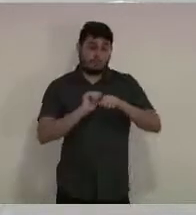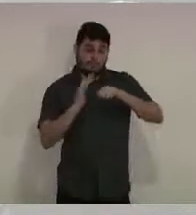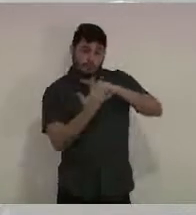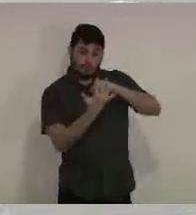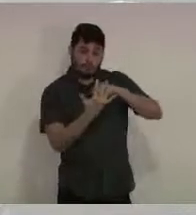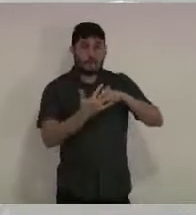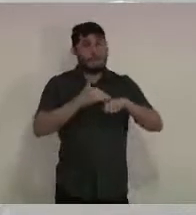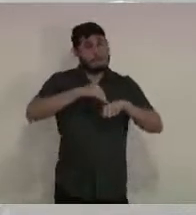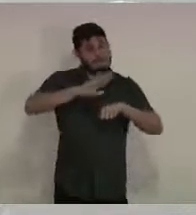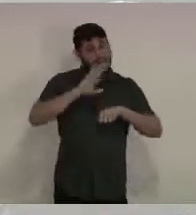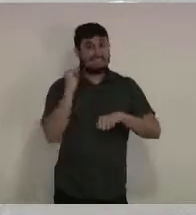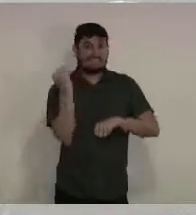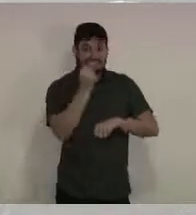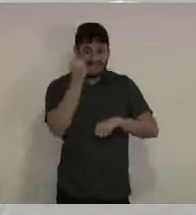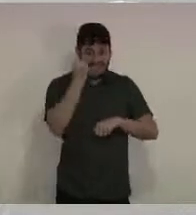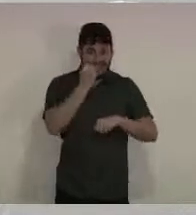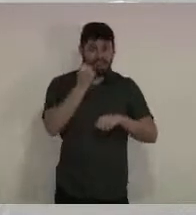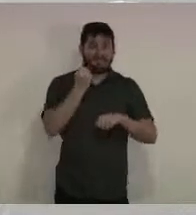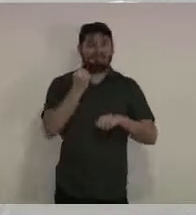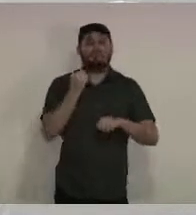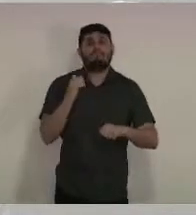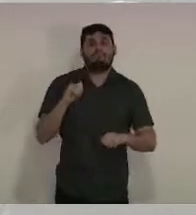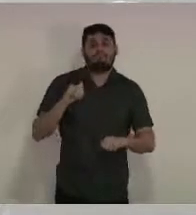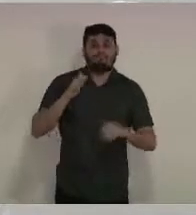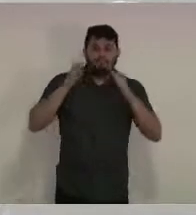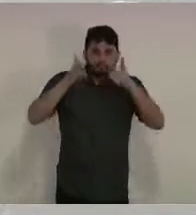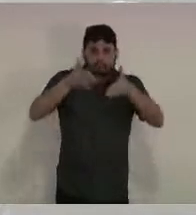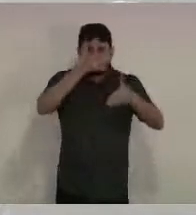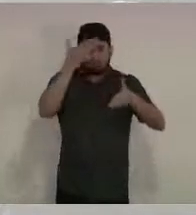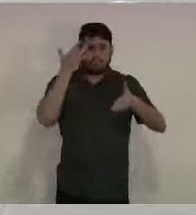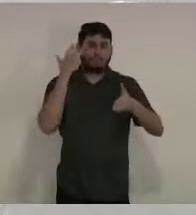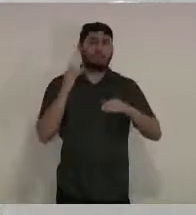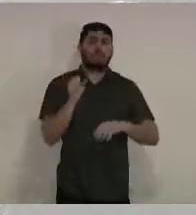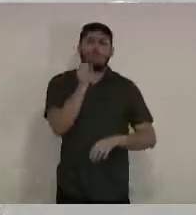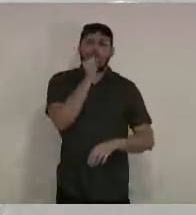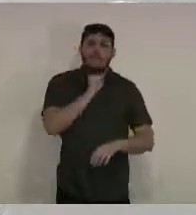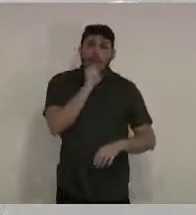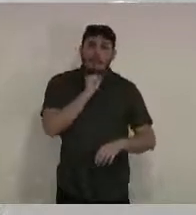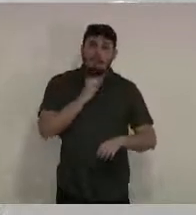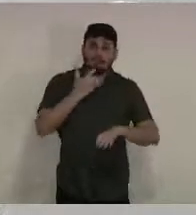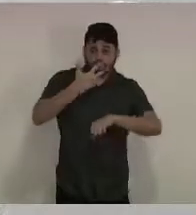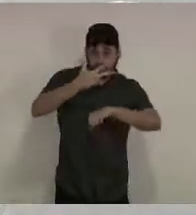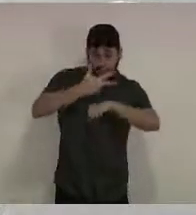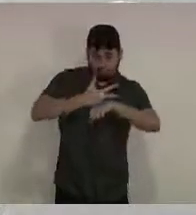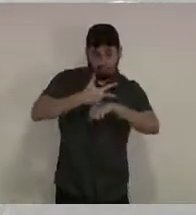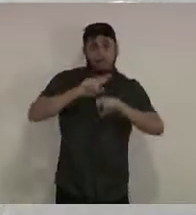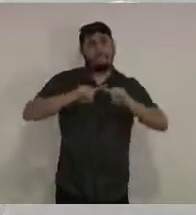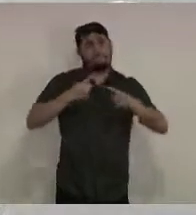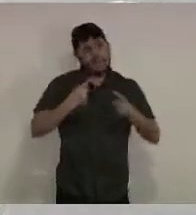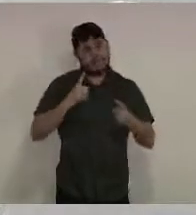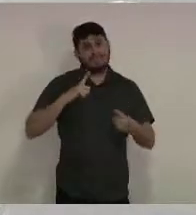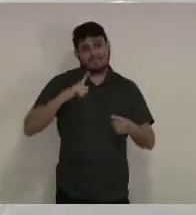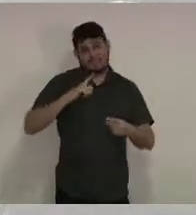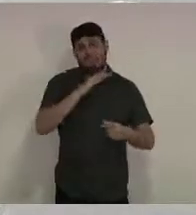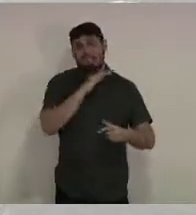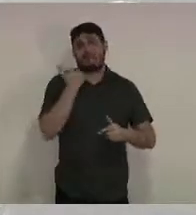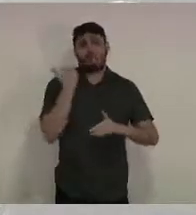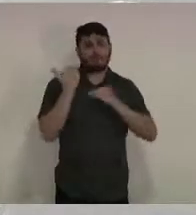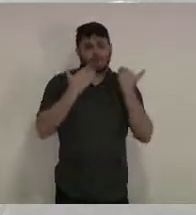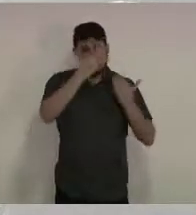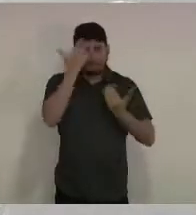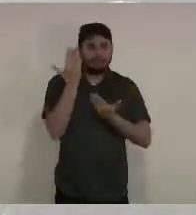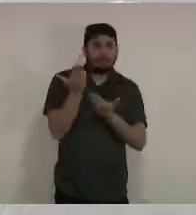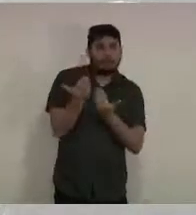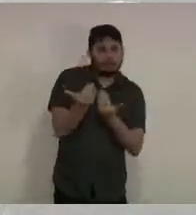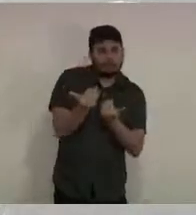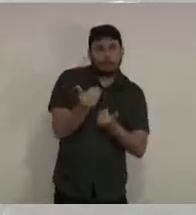grave os idosos, mas nós temos números de óbitos que nos preocupam em relação à população mais jovem. A